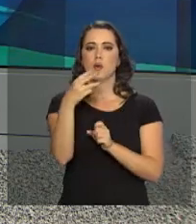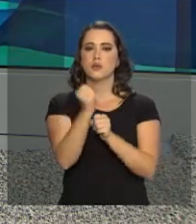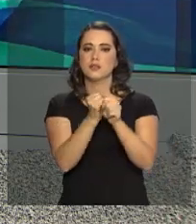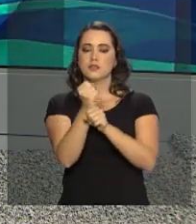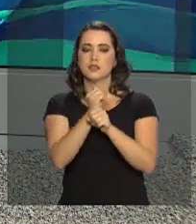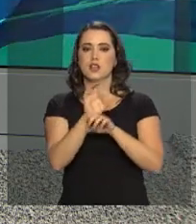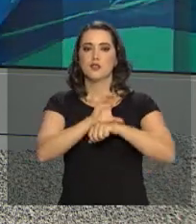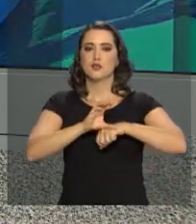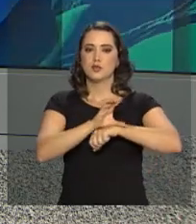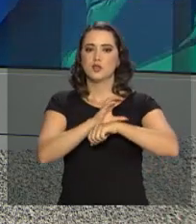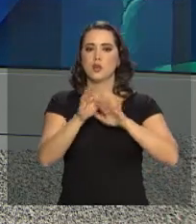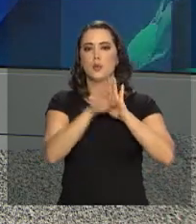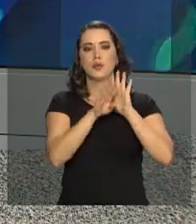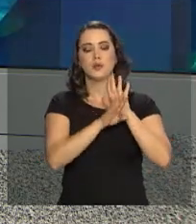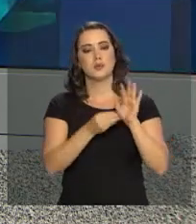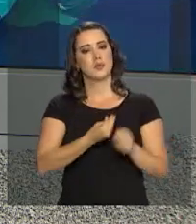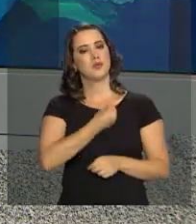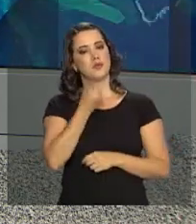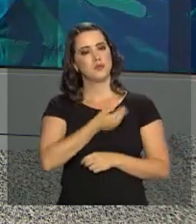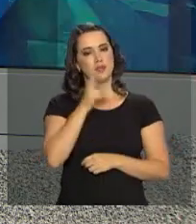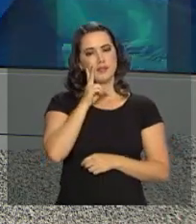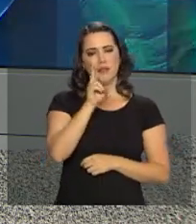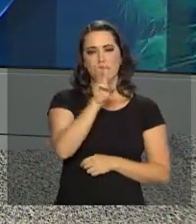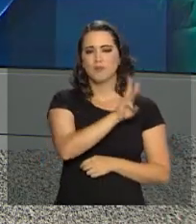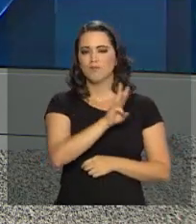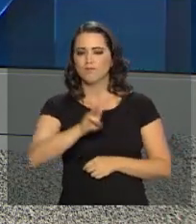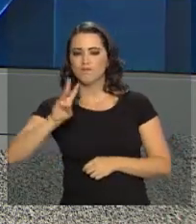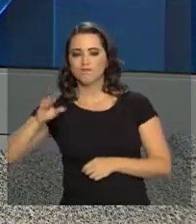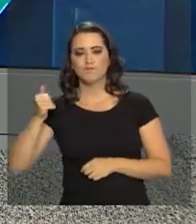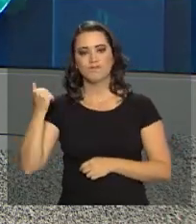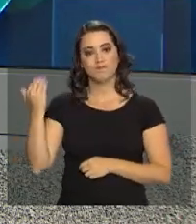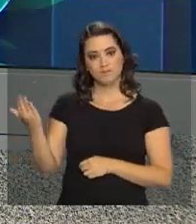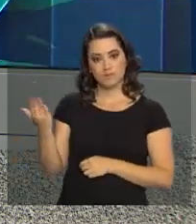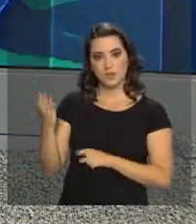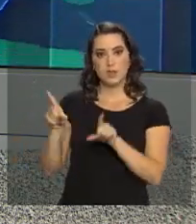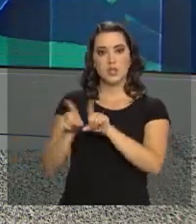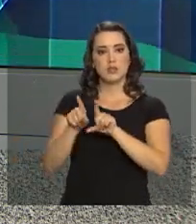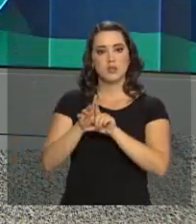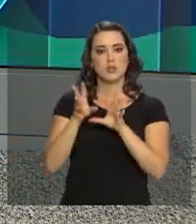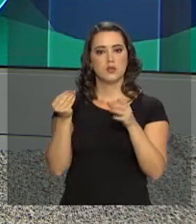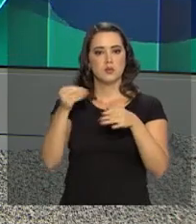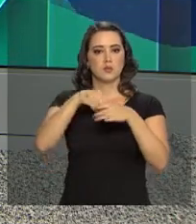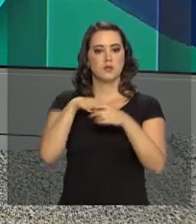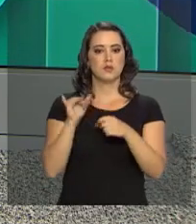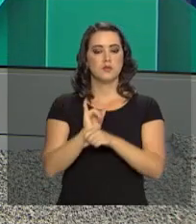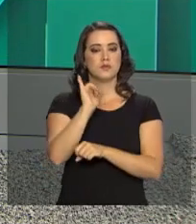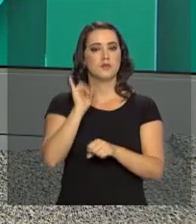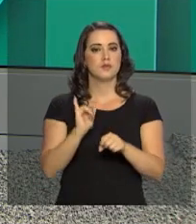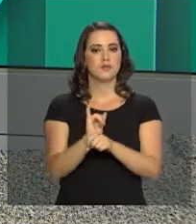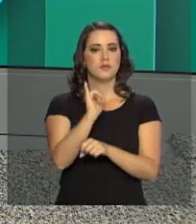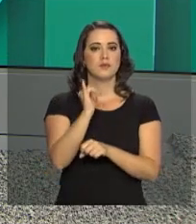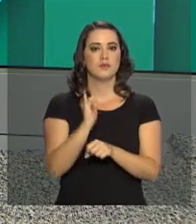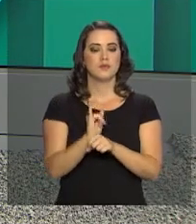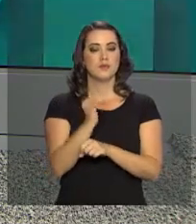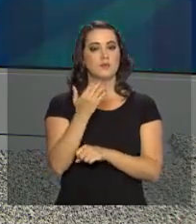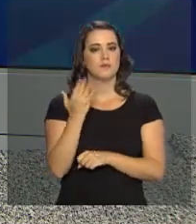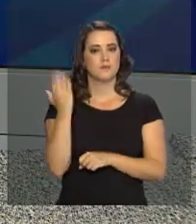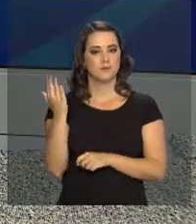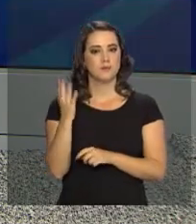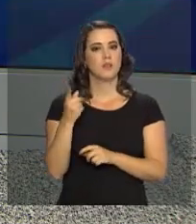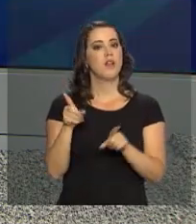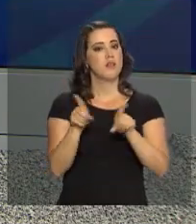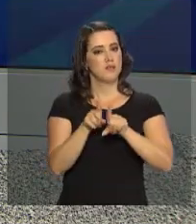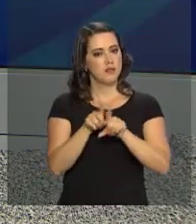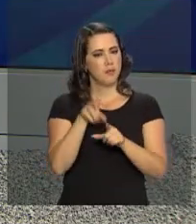Constituição. A programação ao vivo pode ser vista também pelo site da NBR e todas as reportagens estão em nosso canal no